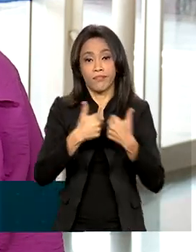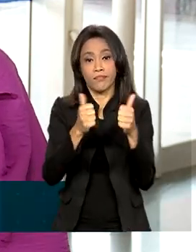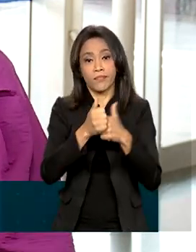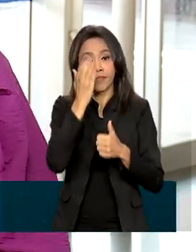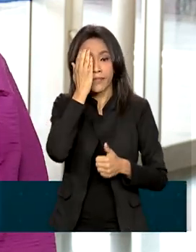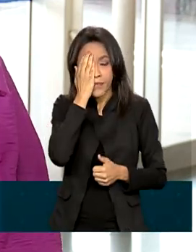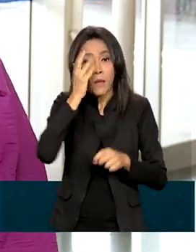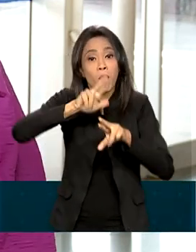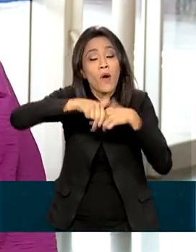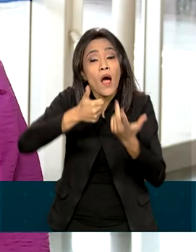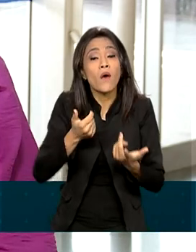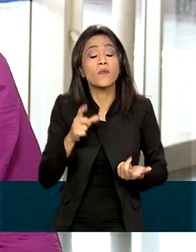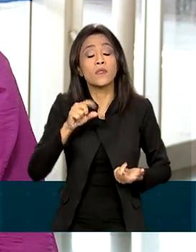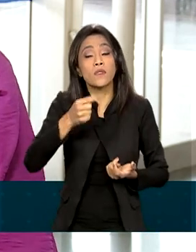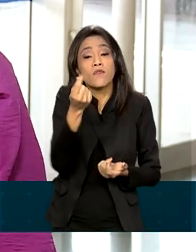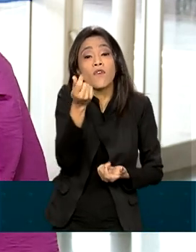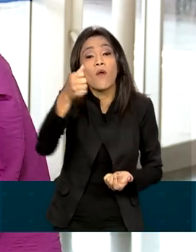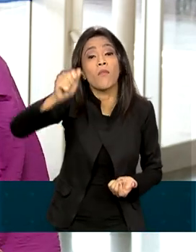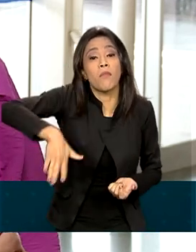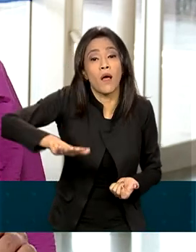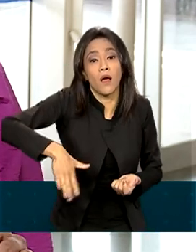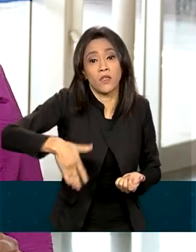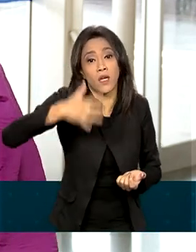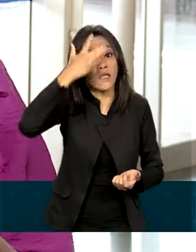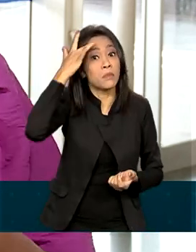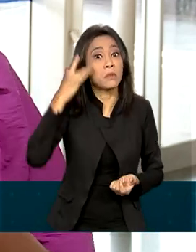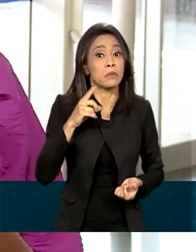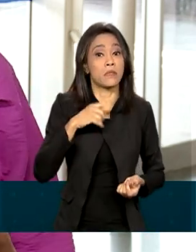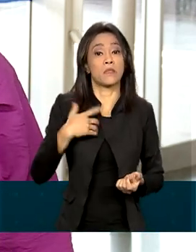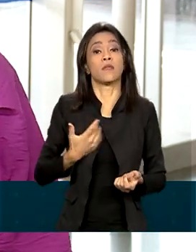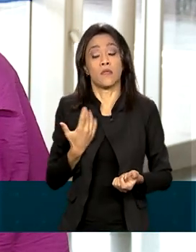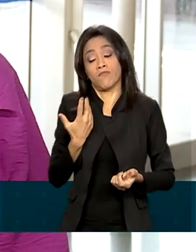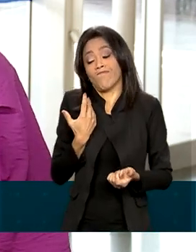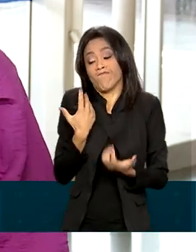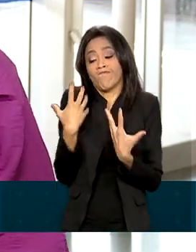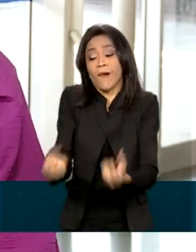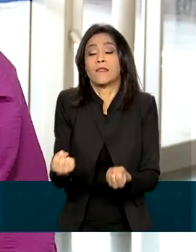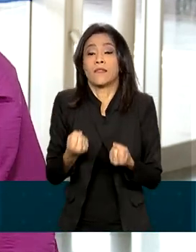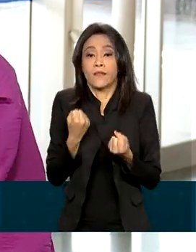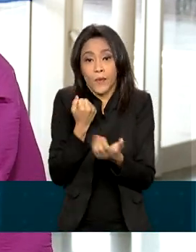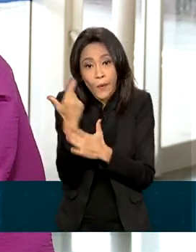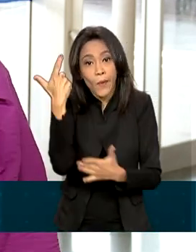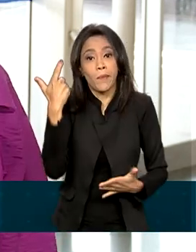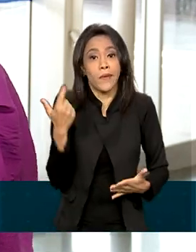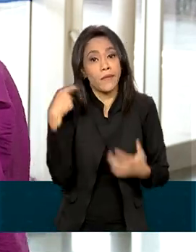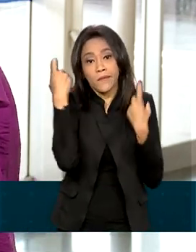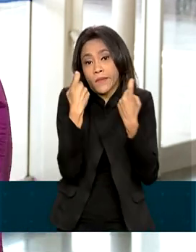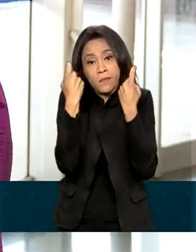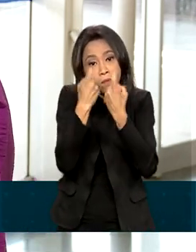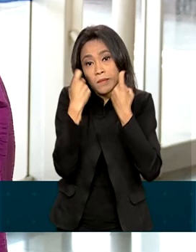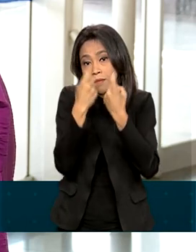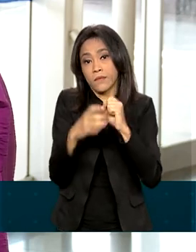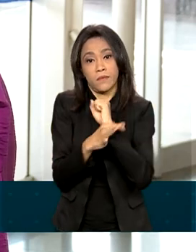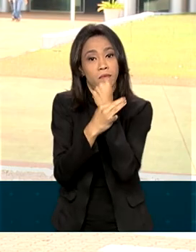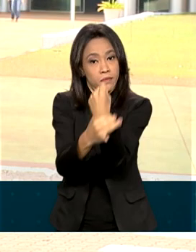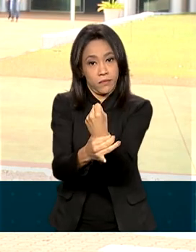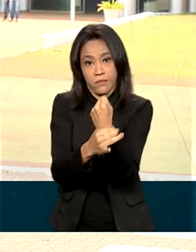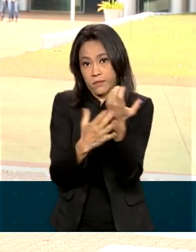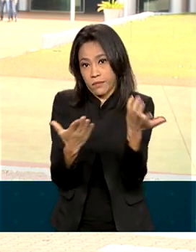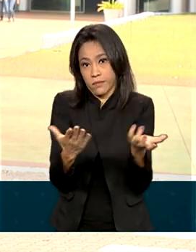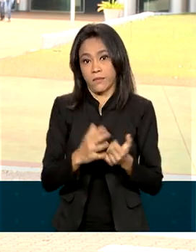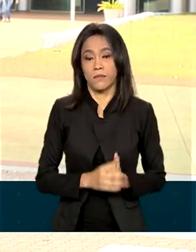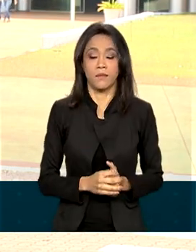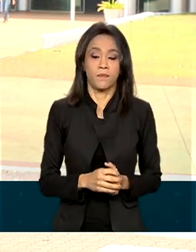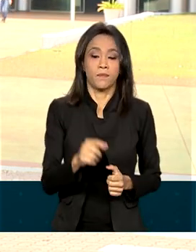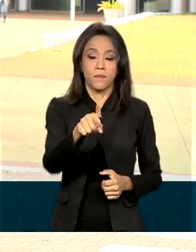baixos, os usuários se arriscam diariamente cruzando o país sem se preocupar com a segurança. A gente